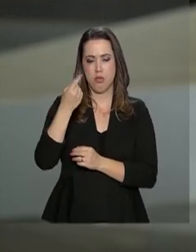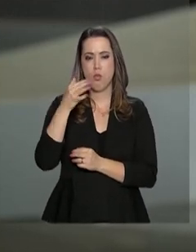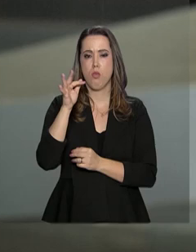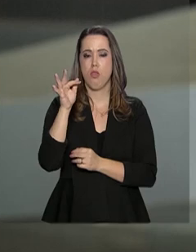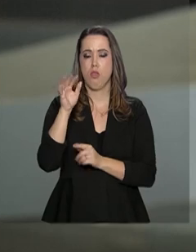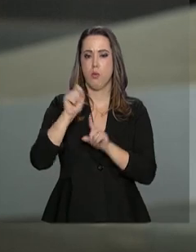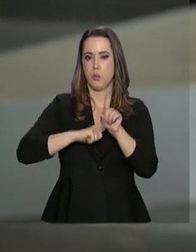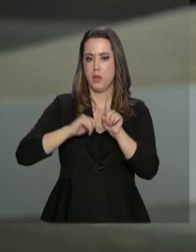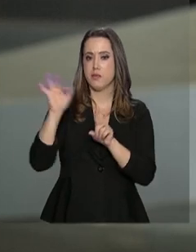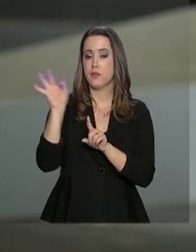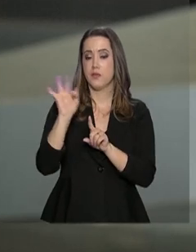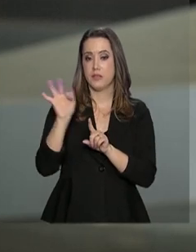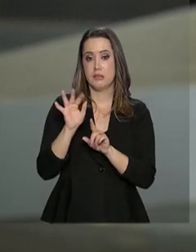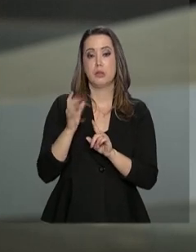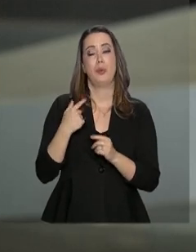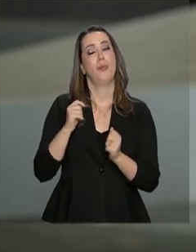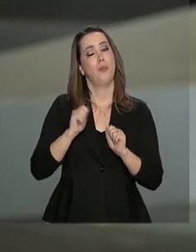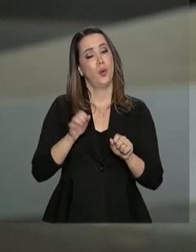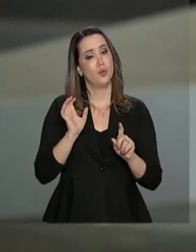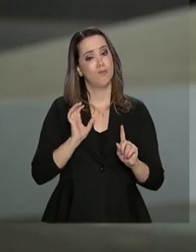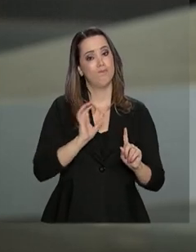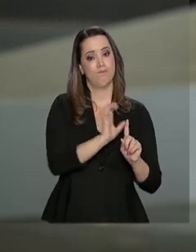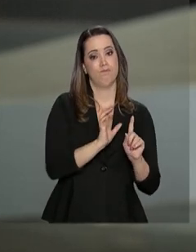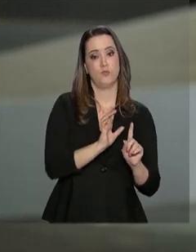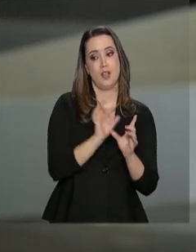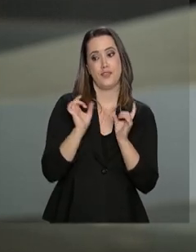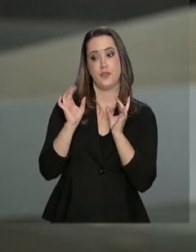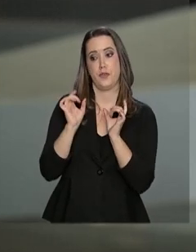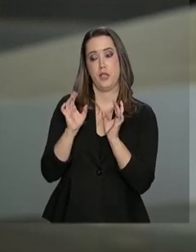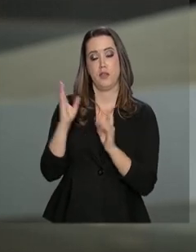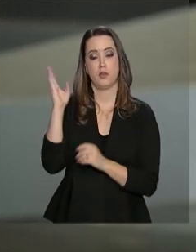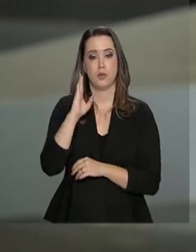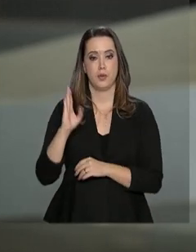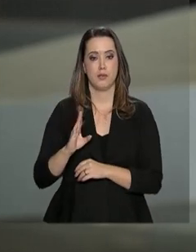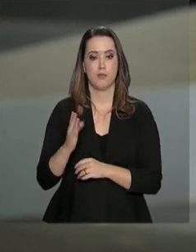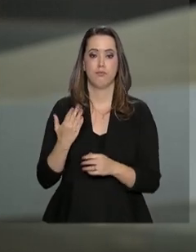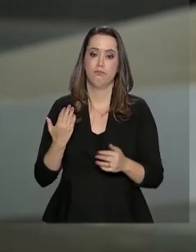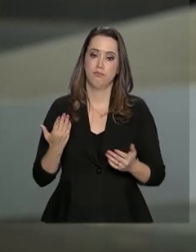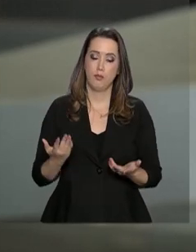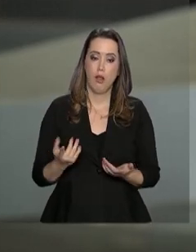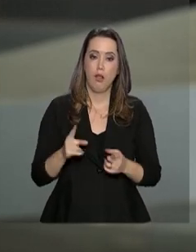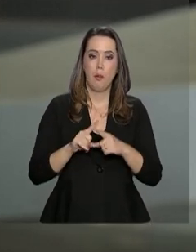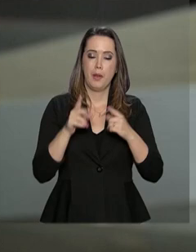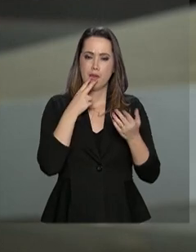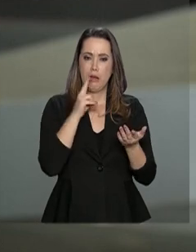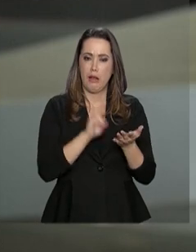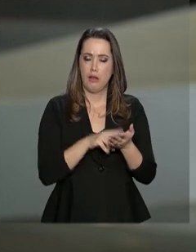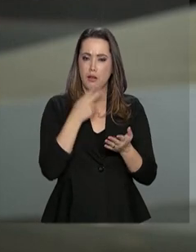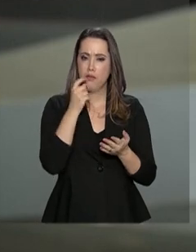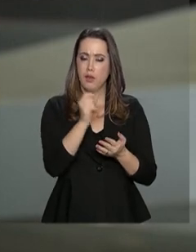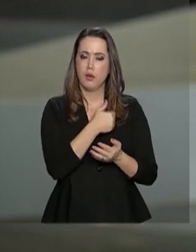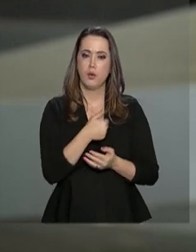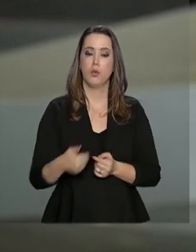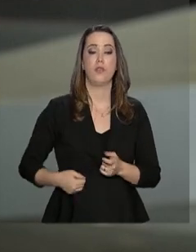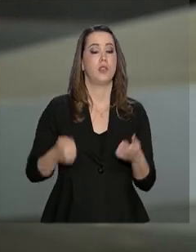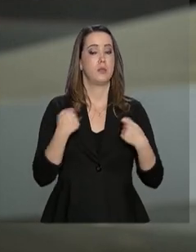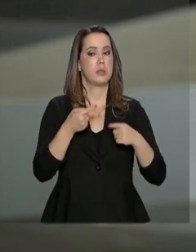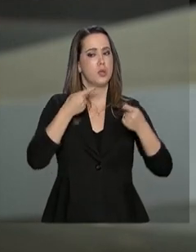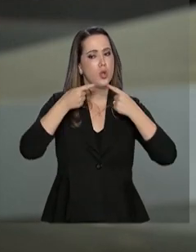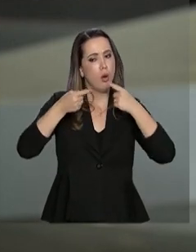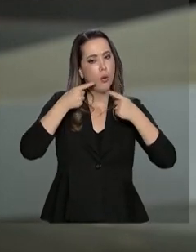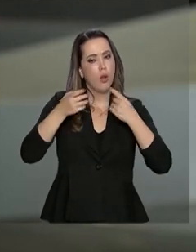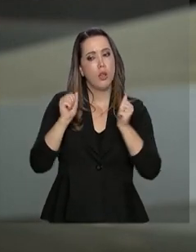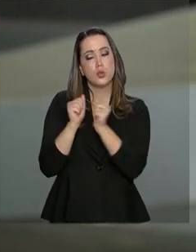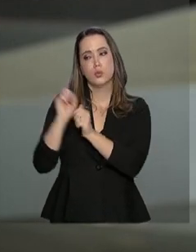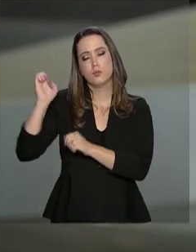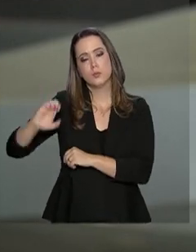de fevereiro e pode impactar as exportações brasileiras de aço. Ainda segundo a nota, o governo tem dialogado